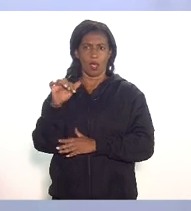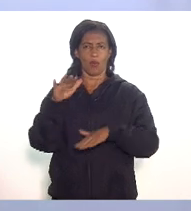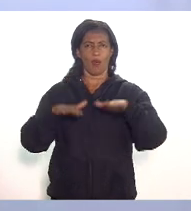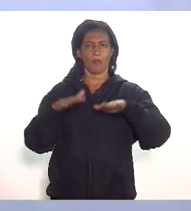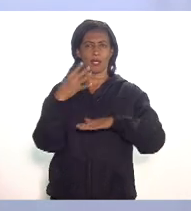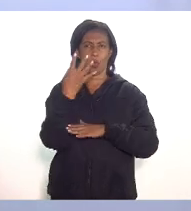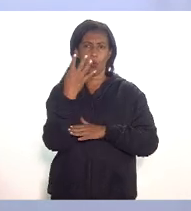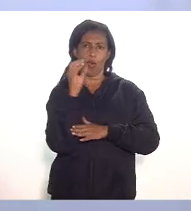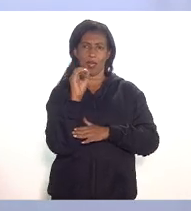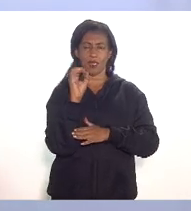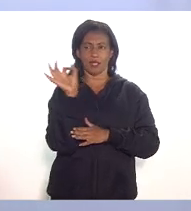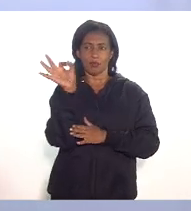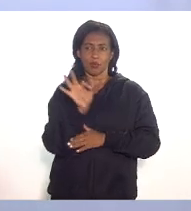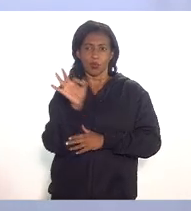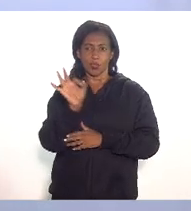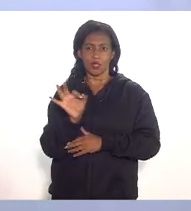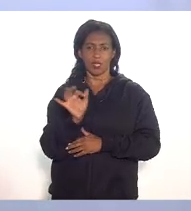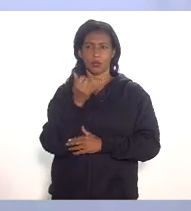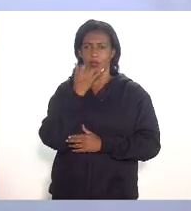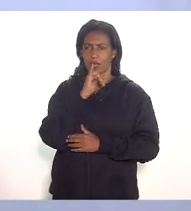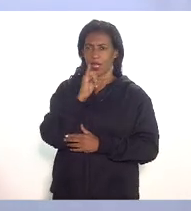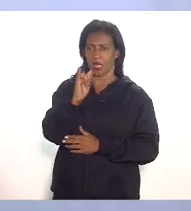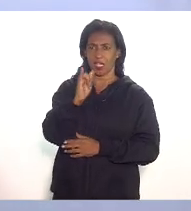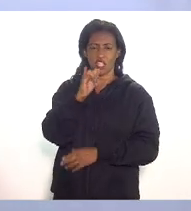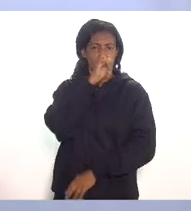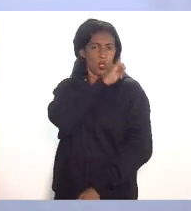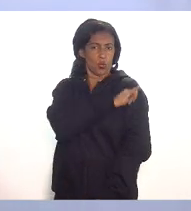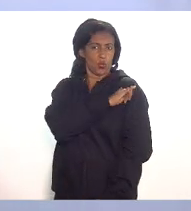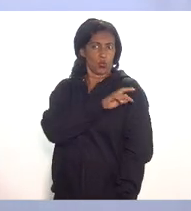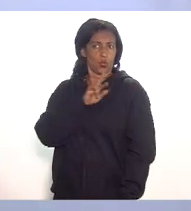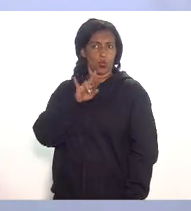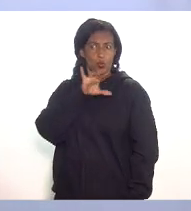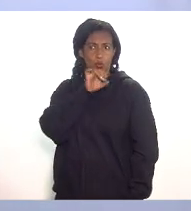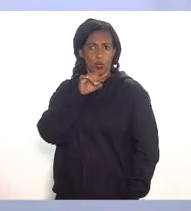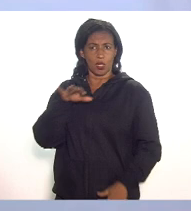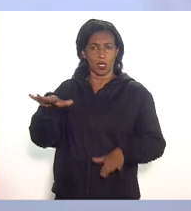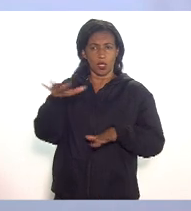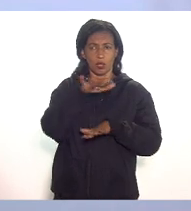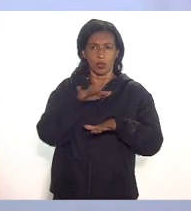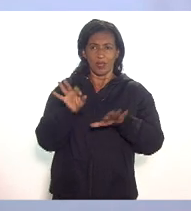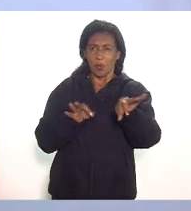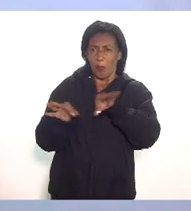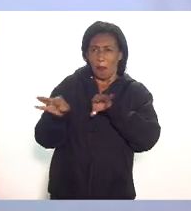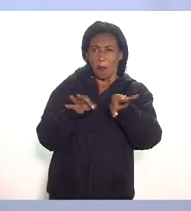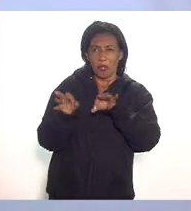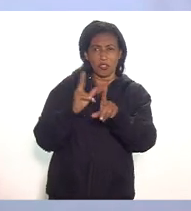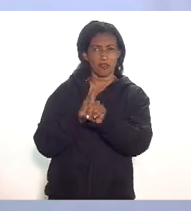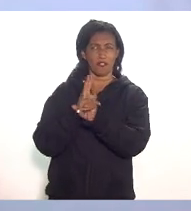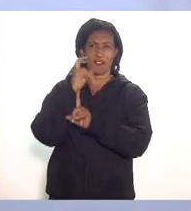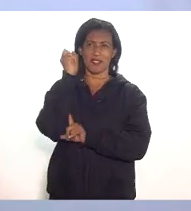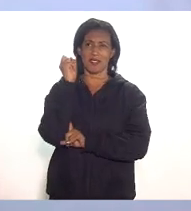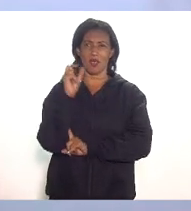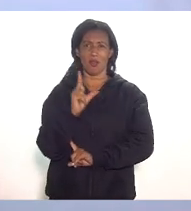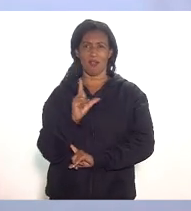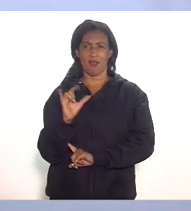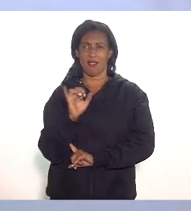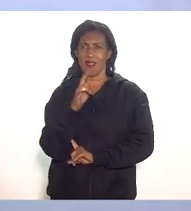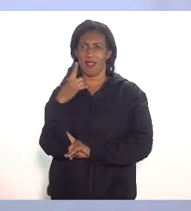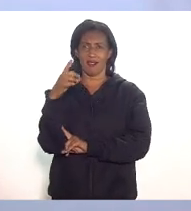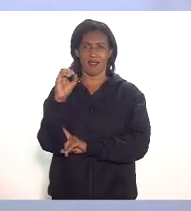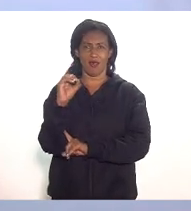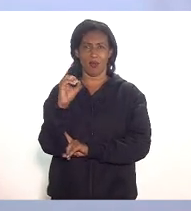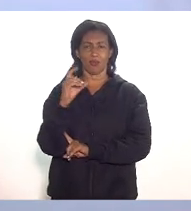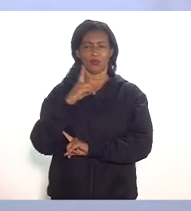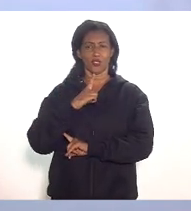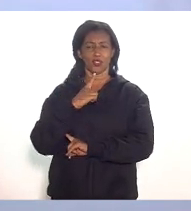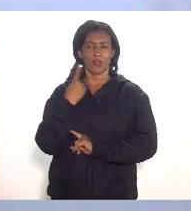da energia ser consumida no estado do Rio de Janeiro nenhum projeto do Rio ganhou esse leilão nós tivemos um projeto no estado